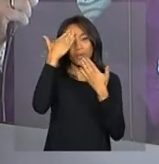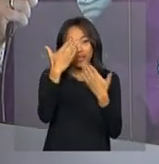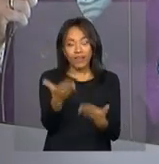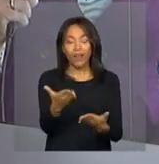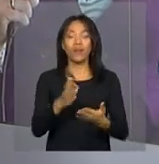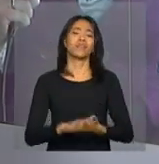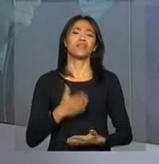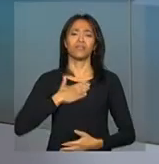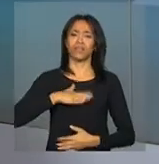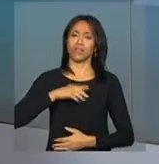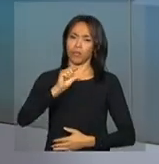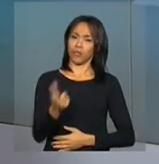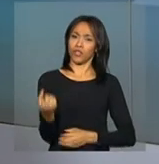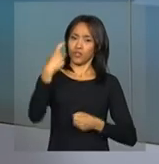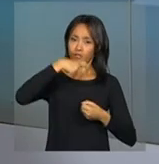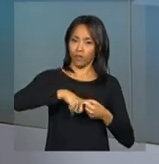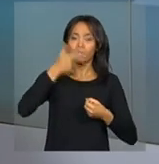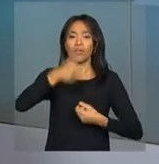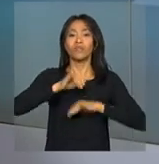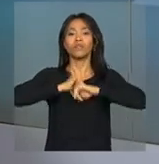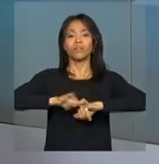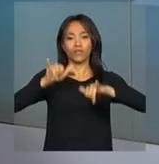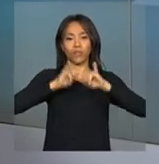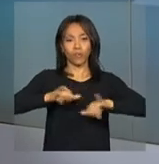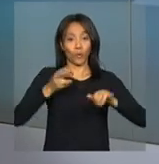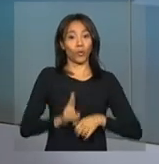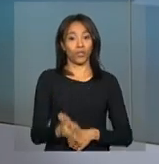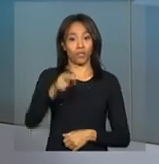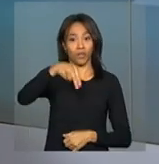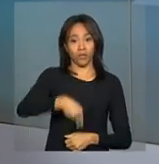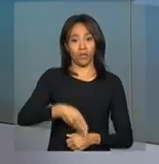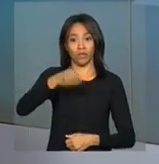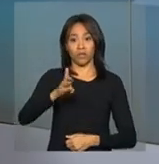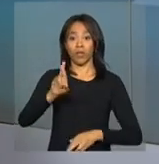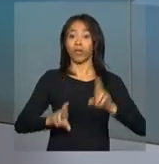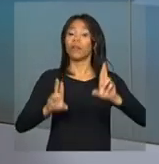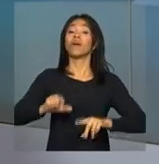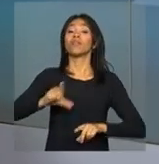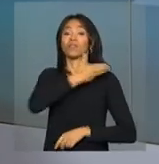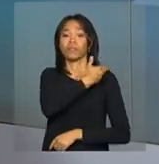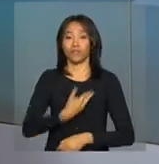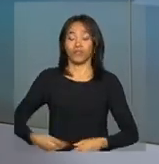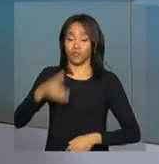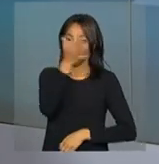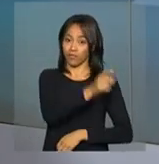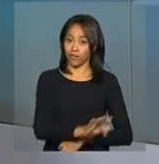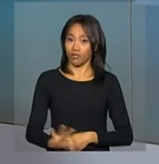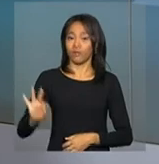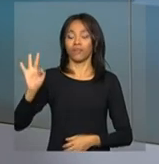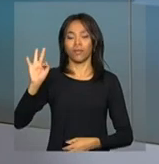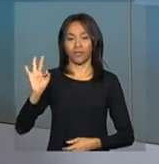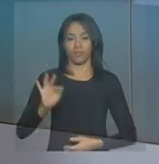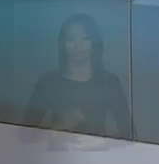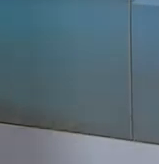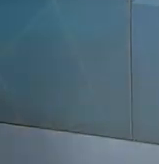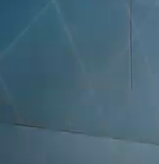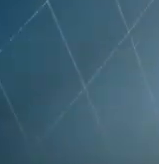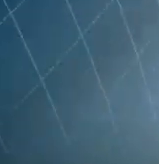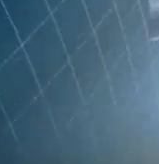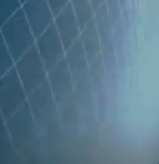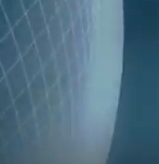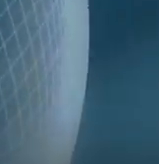Priscila. E daqui a pouco a gente volta com outras informações. Continue com a gente aqui na NBR, a TV do Governo Federal.